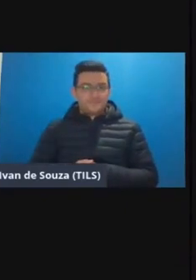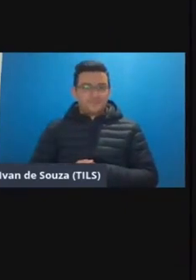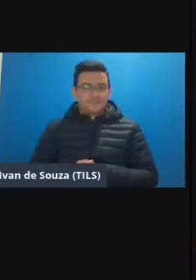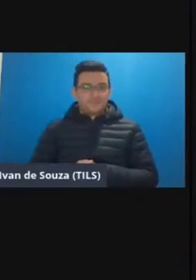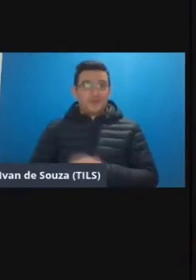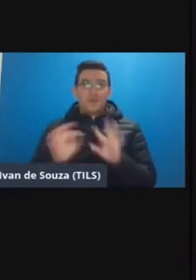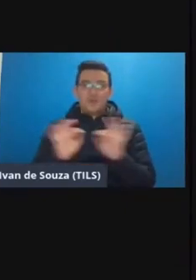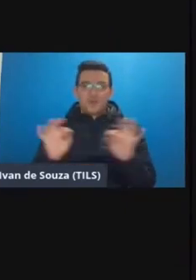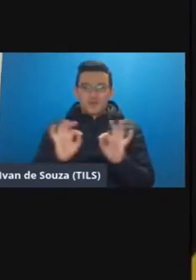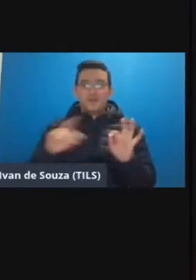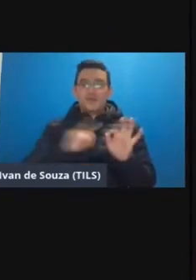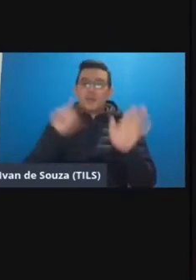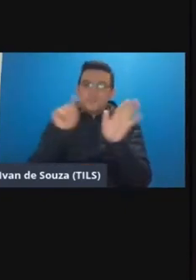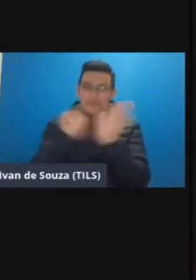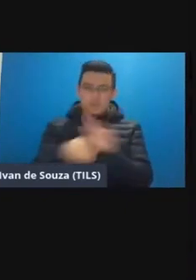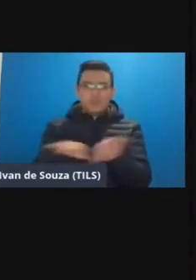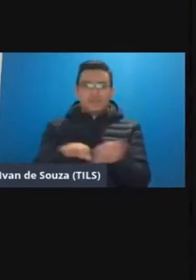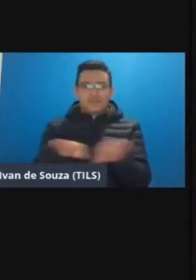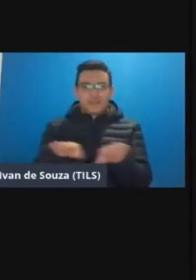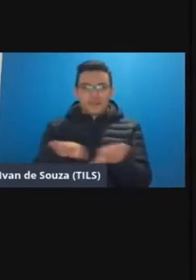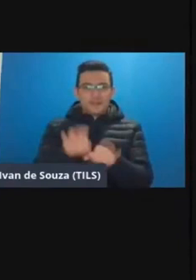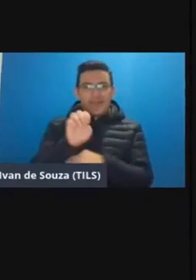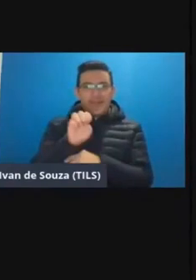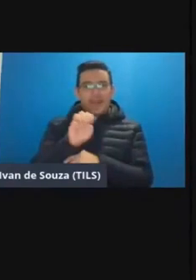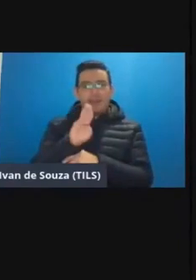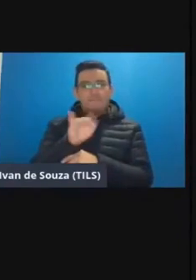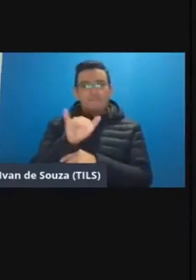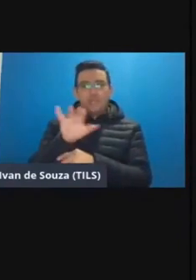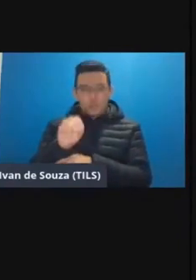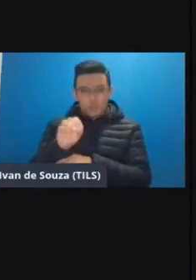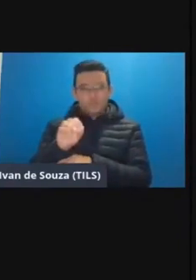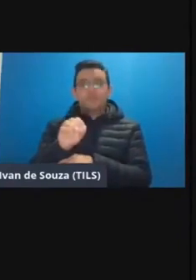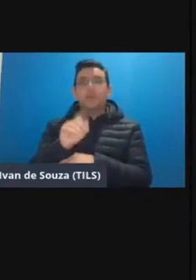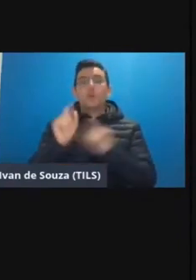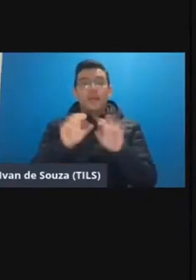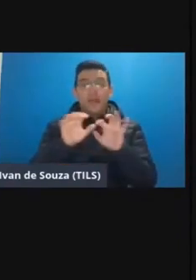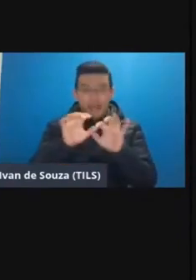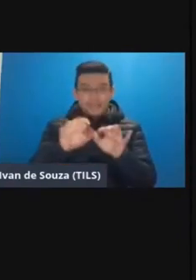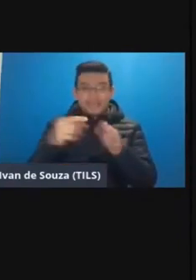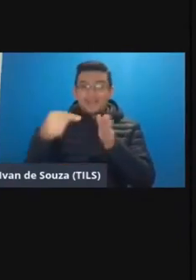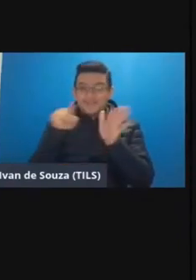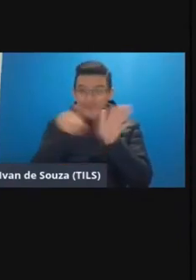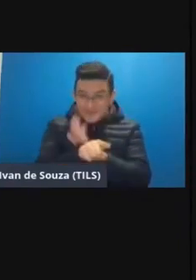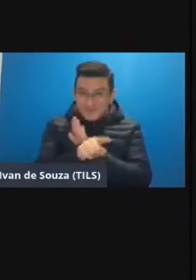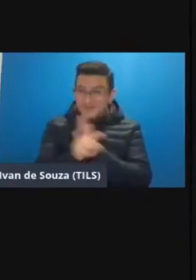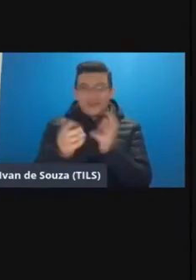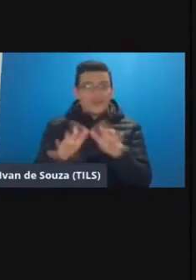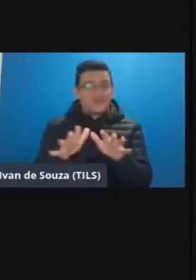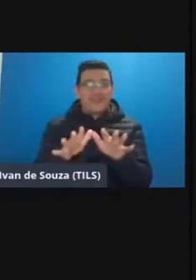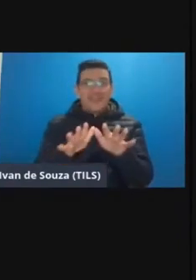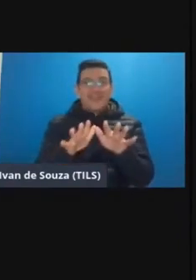joia tem uma pergunta também do ébio luiz ribeiro machado essa pergunta que não quer calar viu